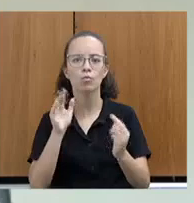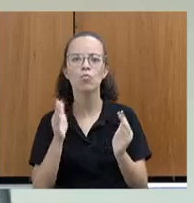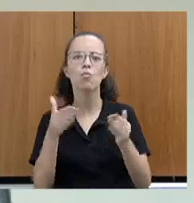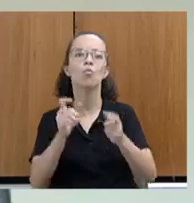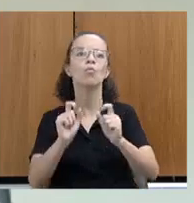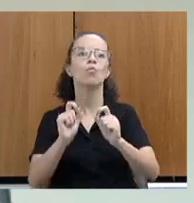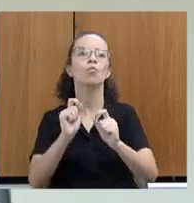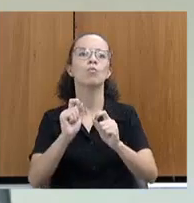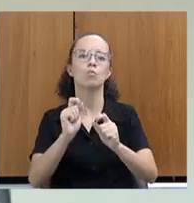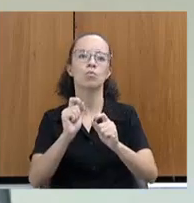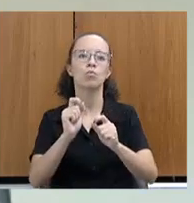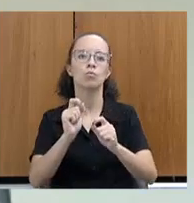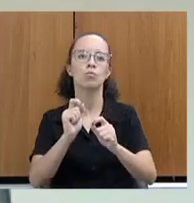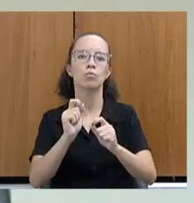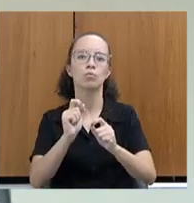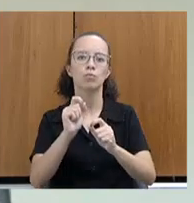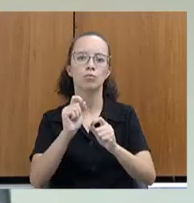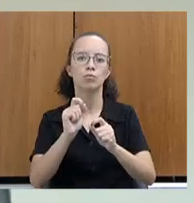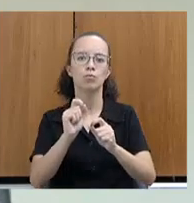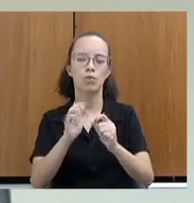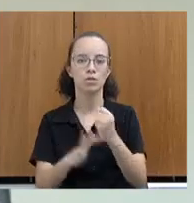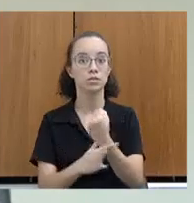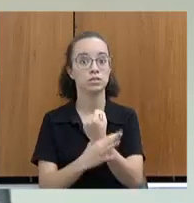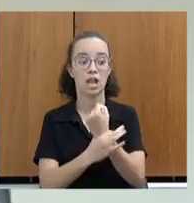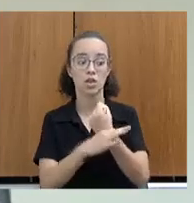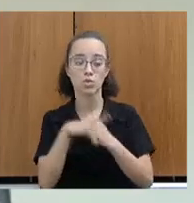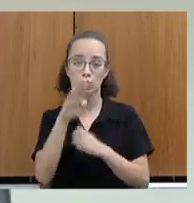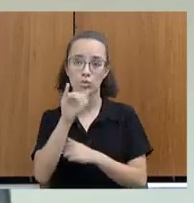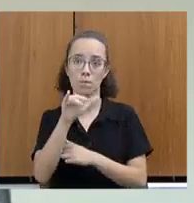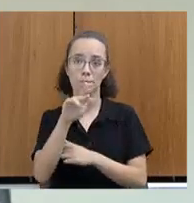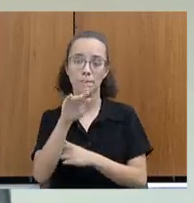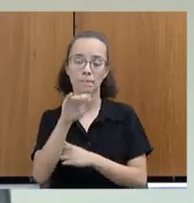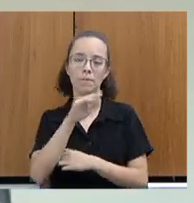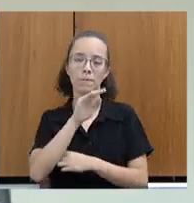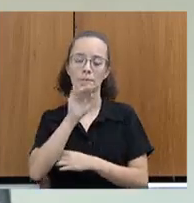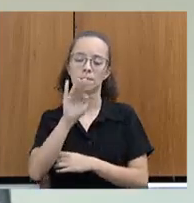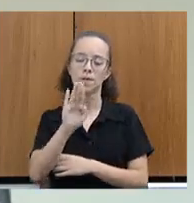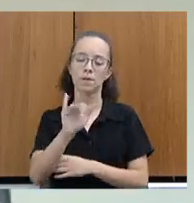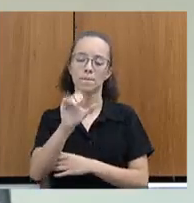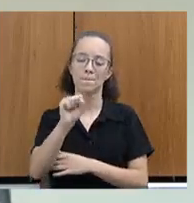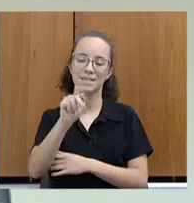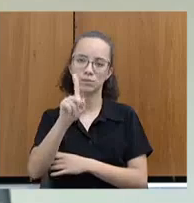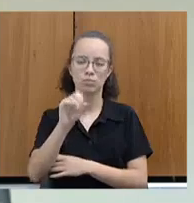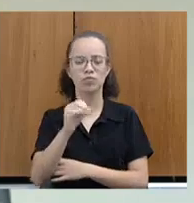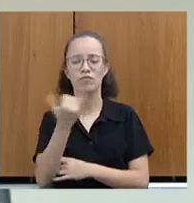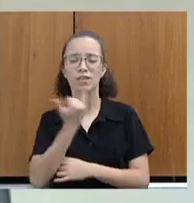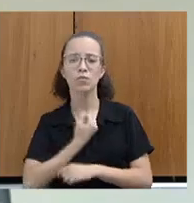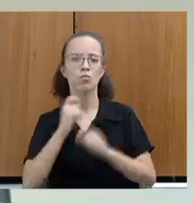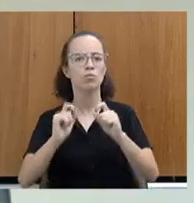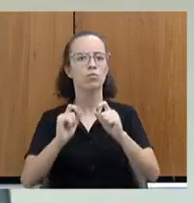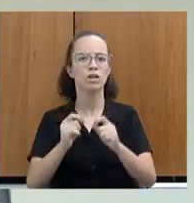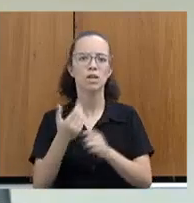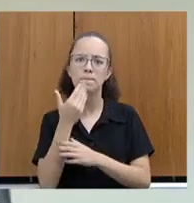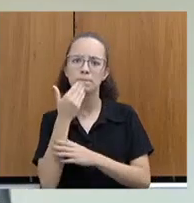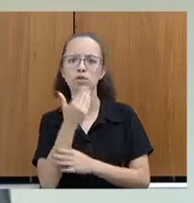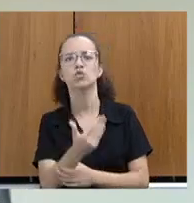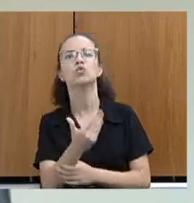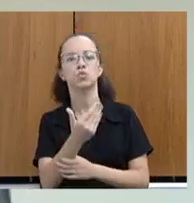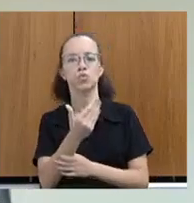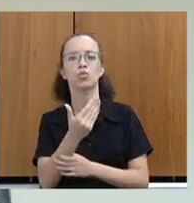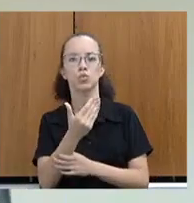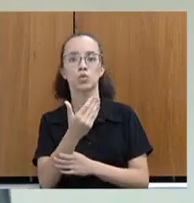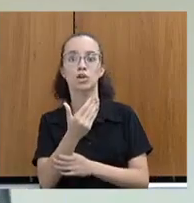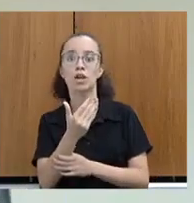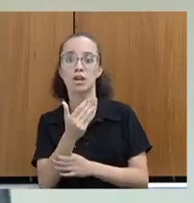efetivo aparato de segurança do bispo. Eles me relatavam o seguinte, que foi solicitada a concessão de